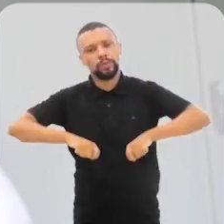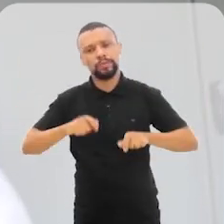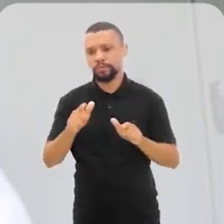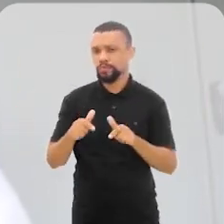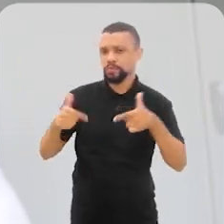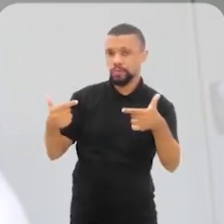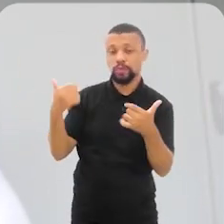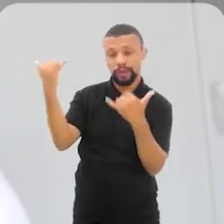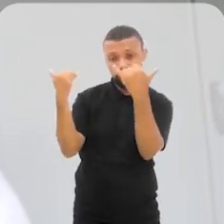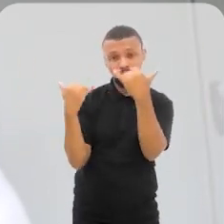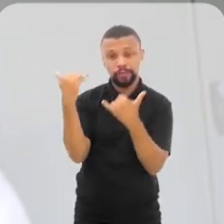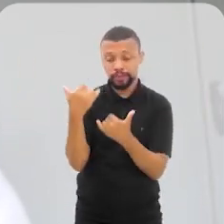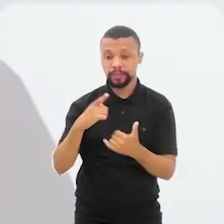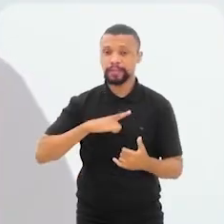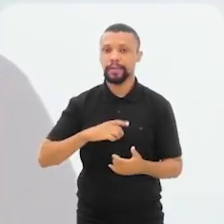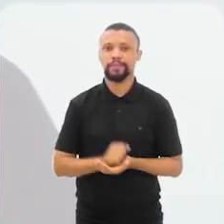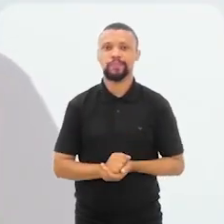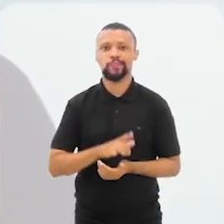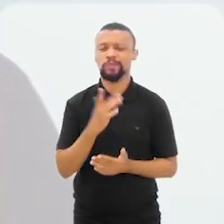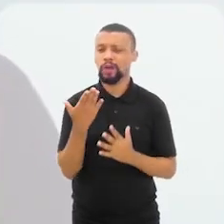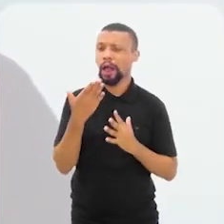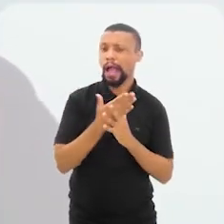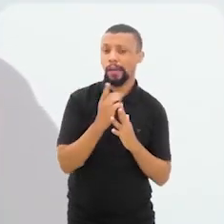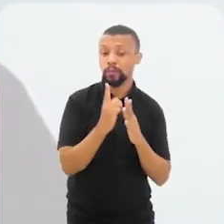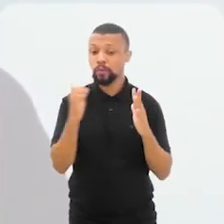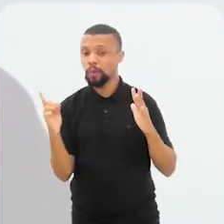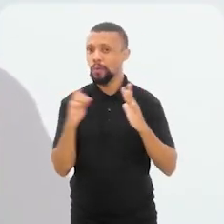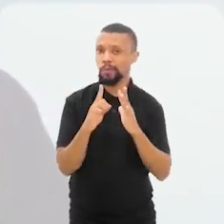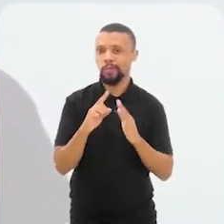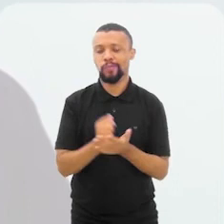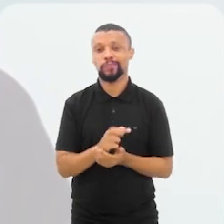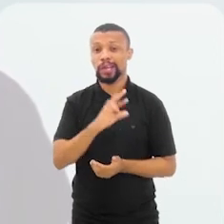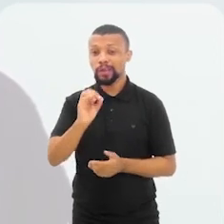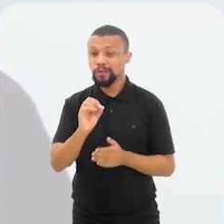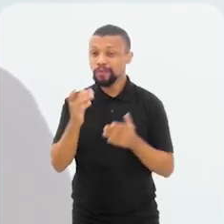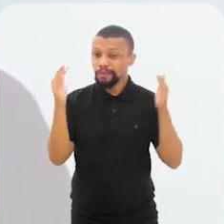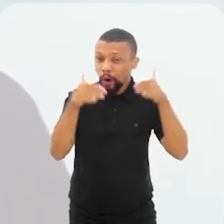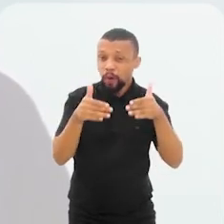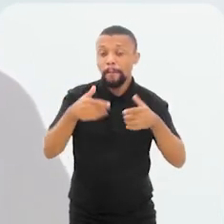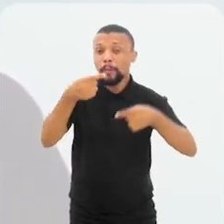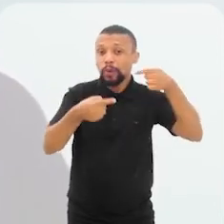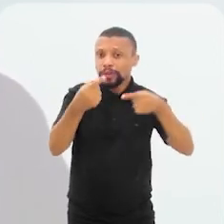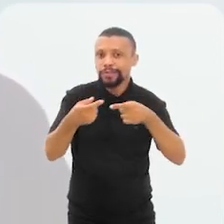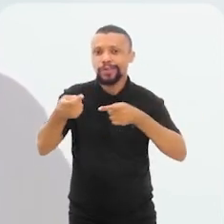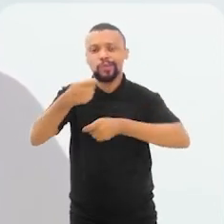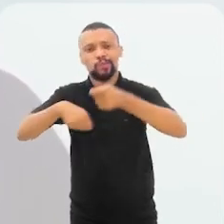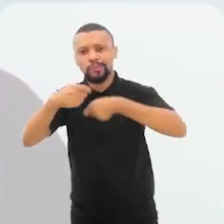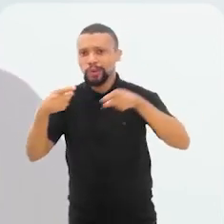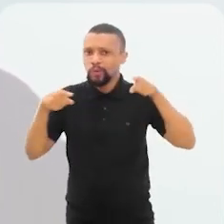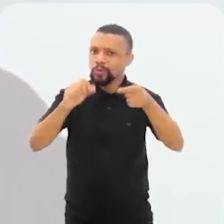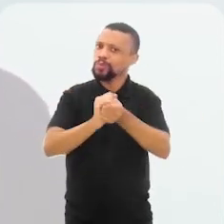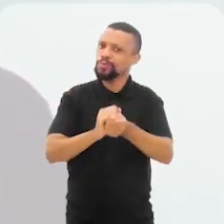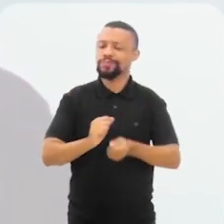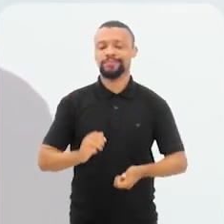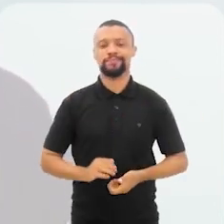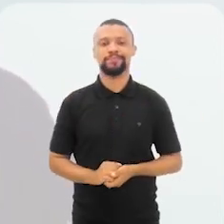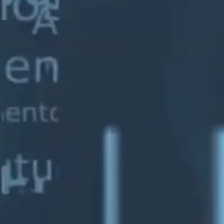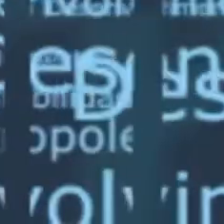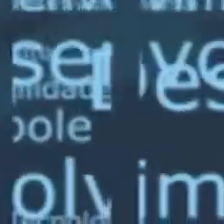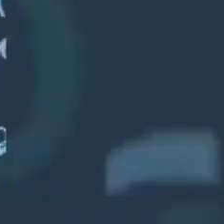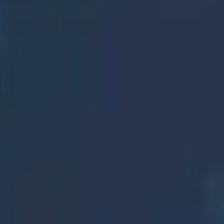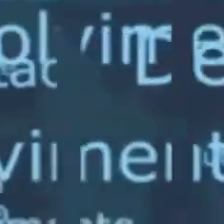fazer com as informações que nós temos. A gente vai fazer um rápido intervalo e voltamos já, Rio e em Foco, aqui, política e economia caminham juntas.